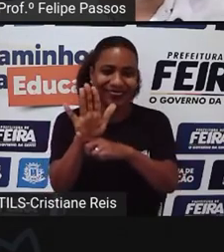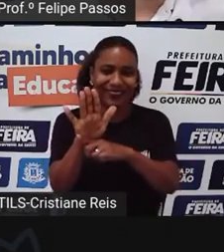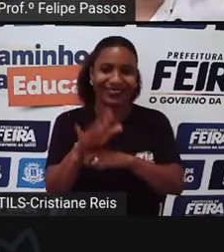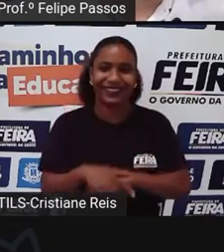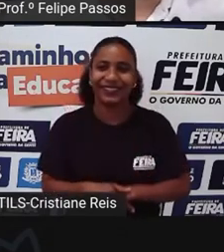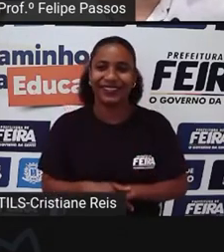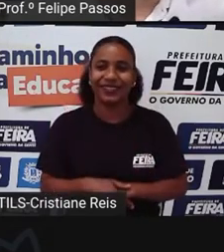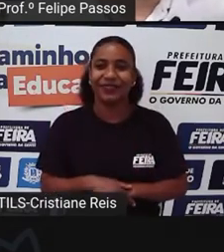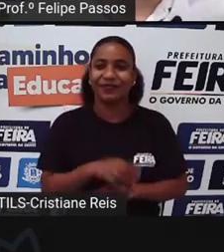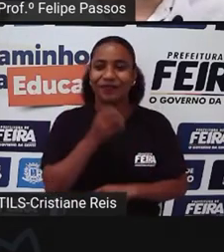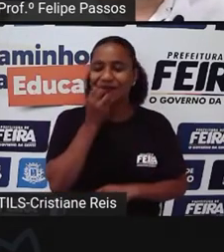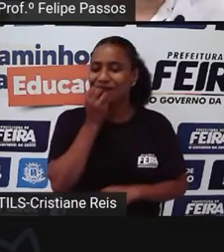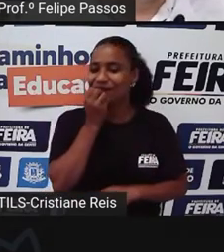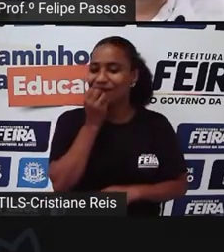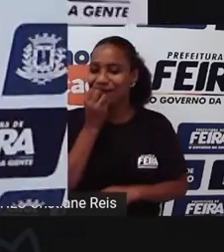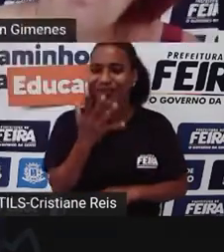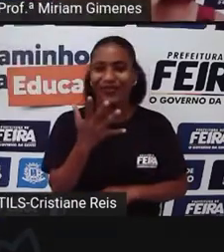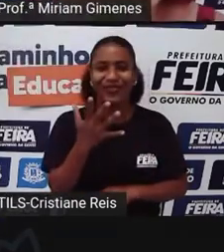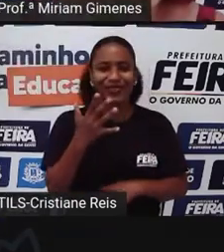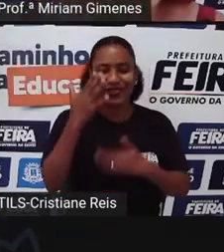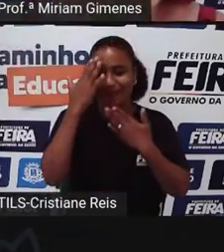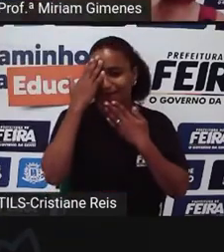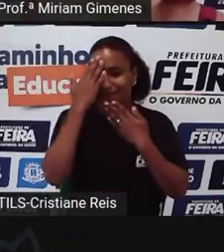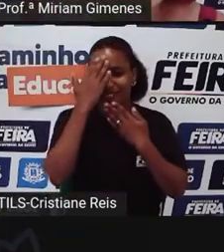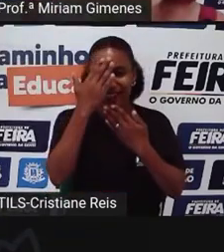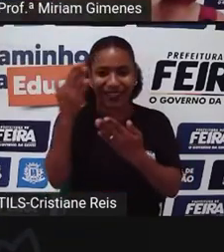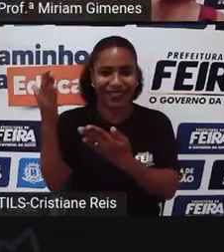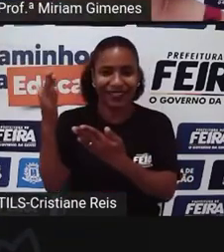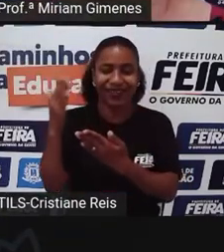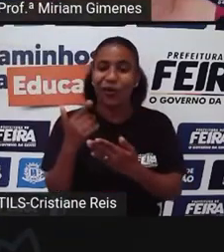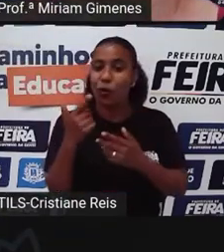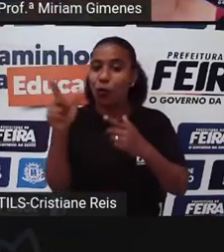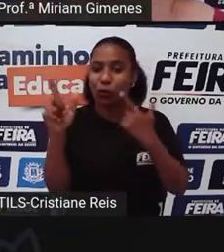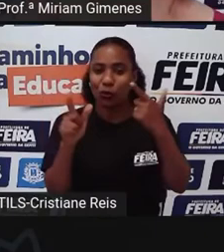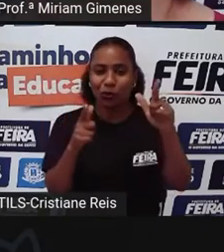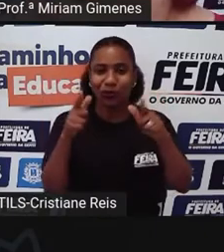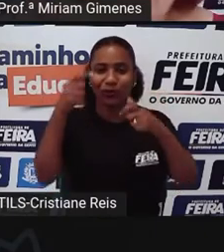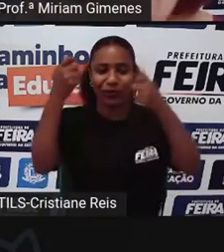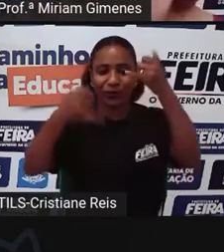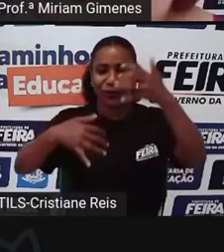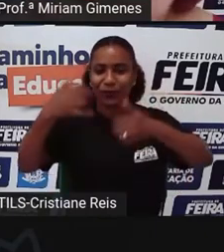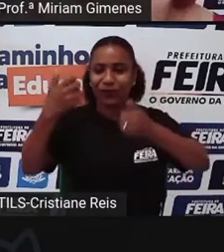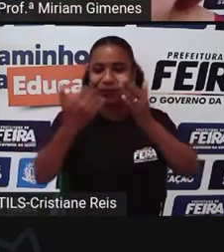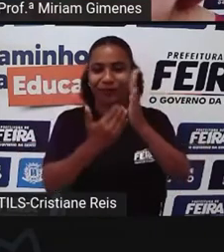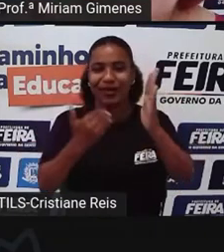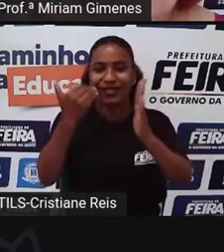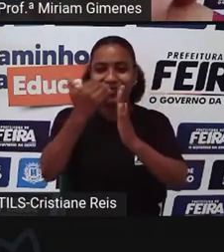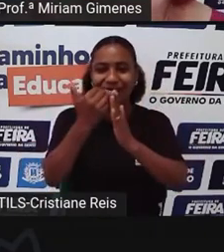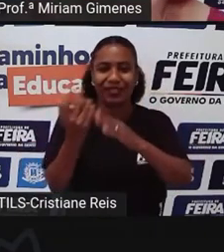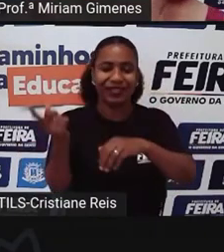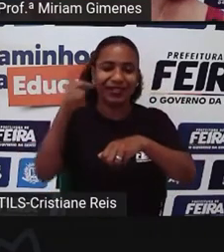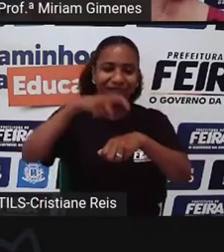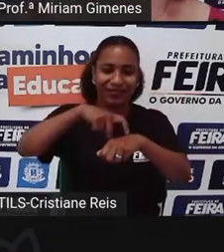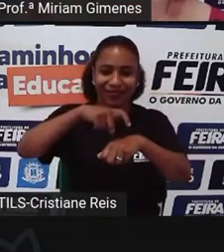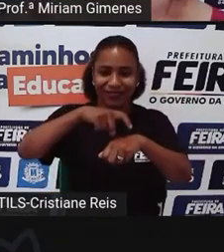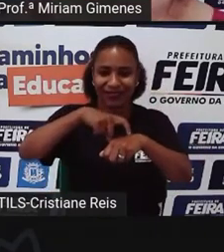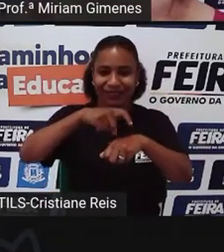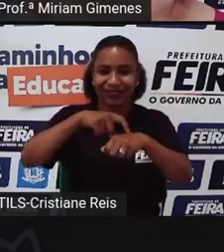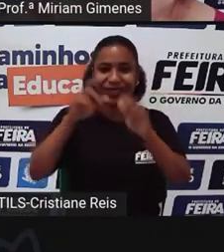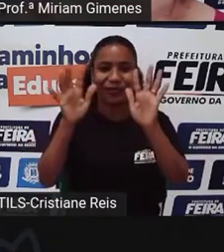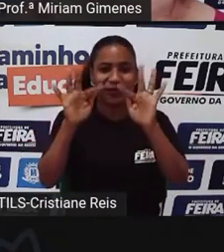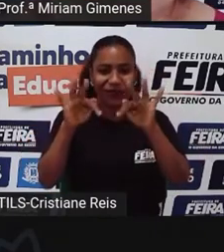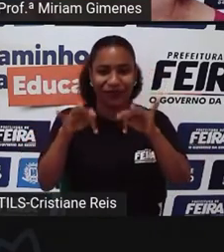Mais uma vez Pro Muito obrigado Claro que teria Várias outras coisas Para a gente conversar aqui Mas nosso tempo já acabou Eu que